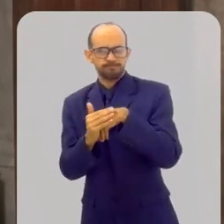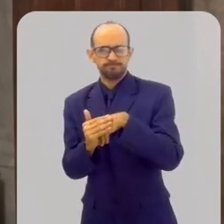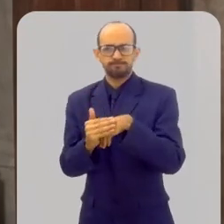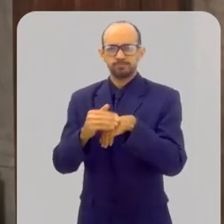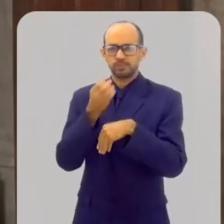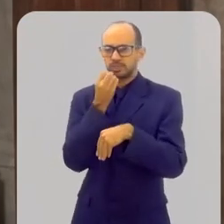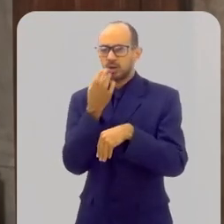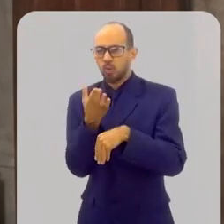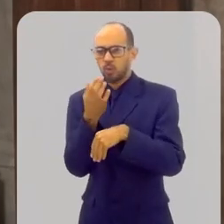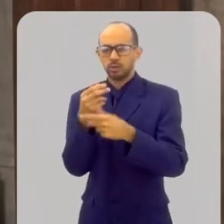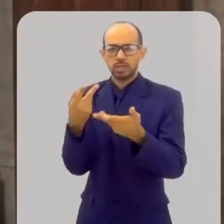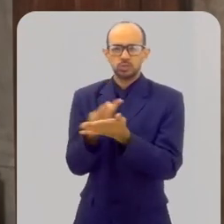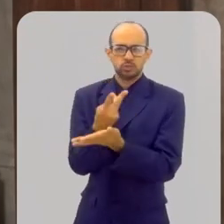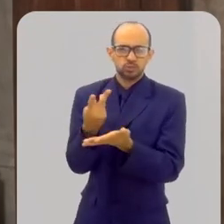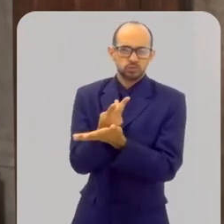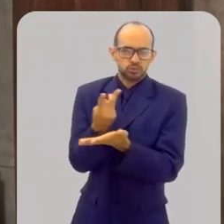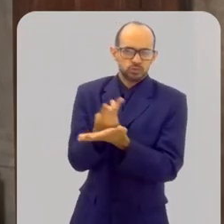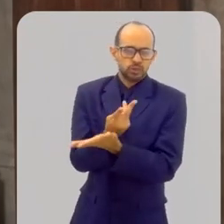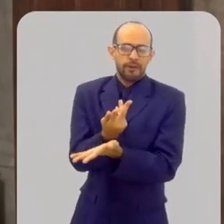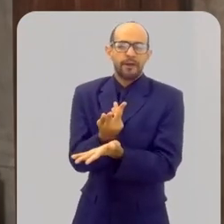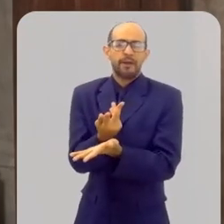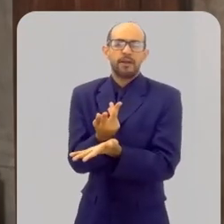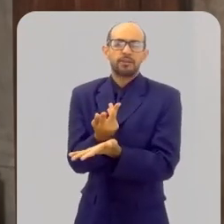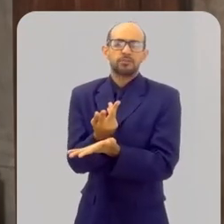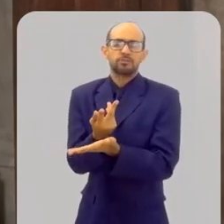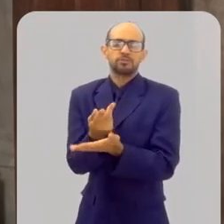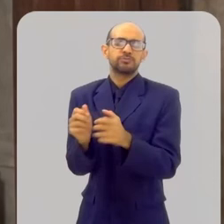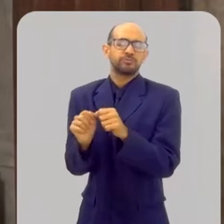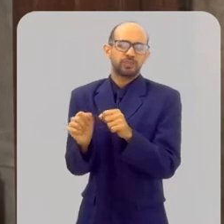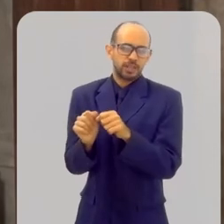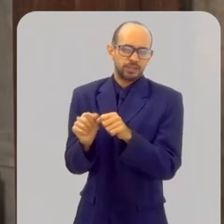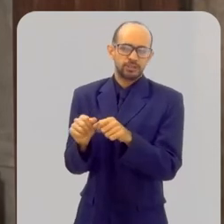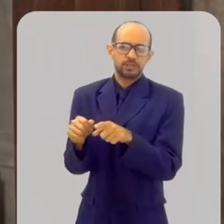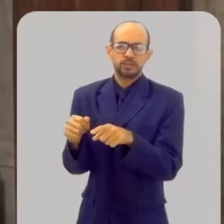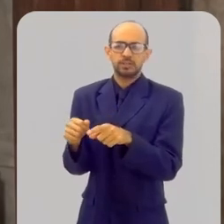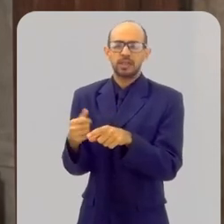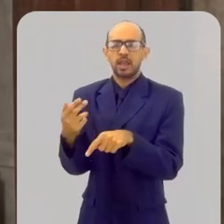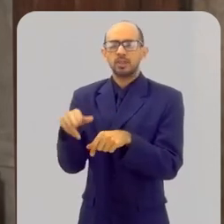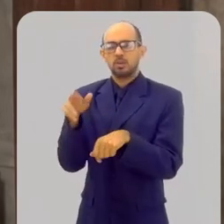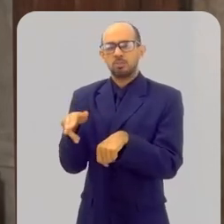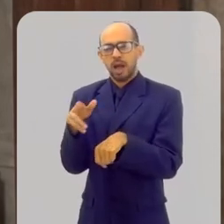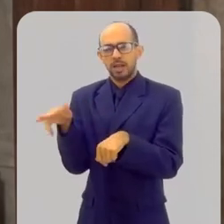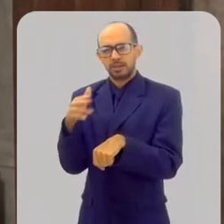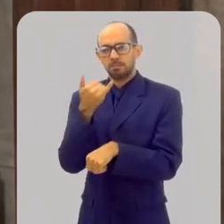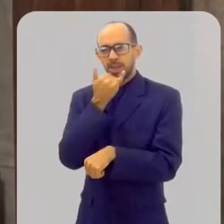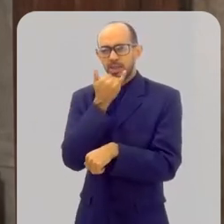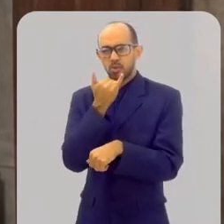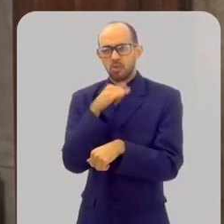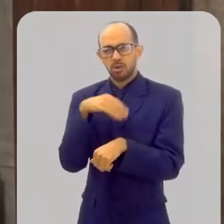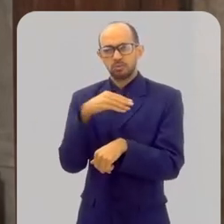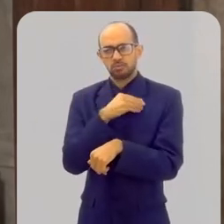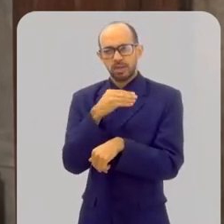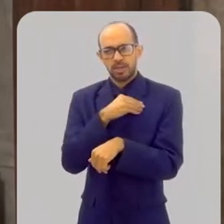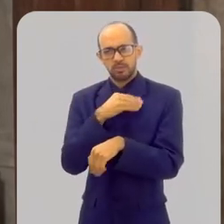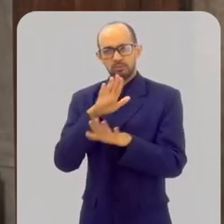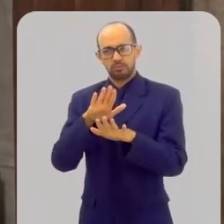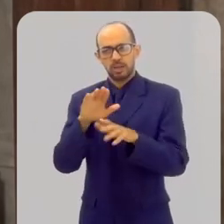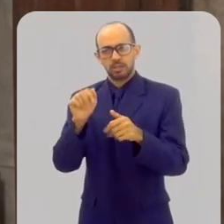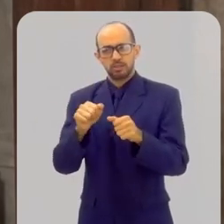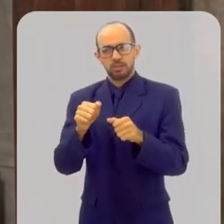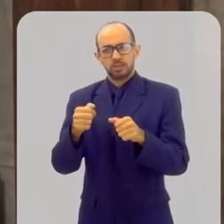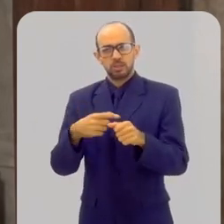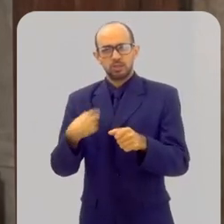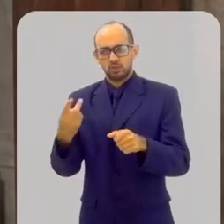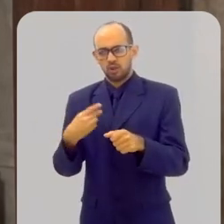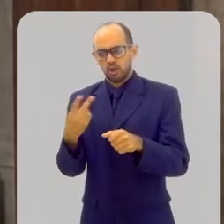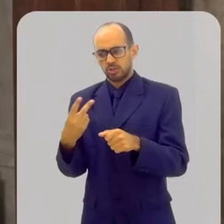faltas que está consciente de ter cometido, e ali, representando Deus, o sacerdote, perdoa os pecados. Lembrando que, como estamos em plena comunhão